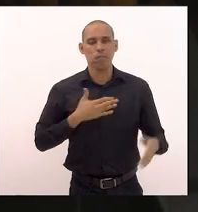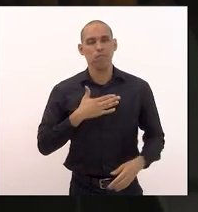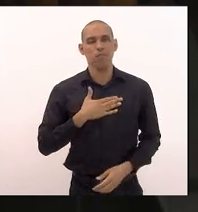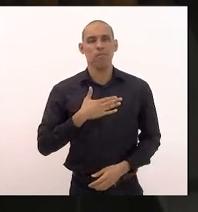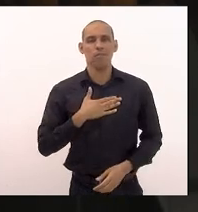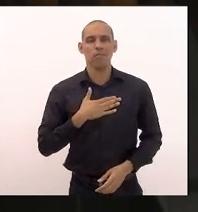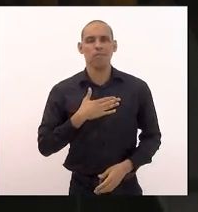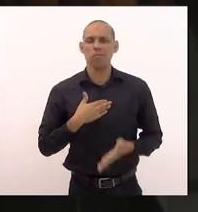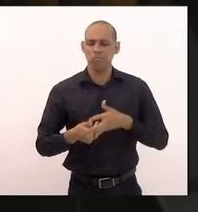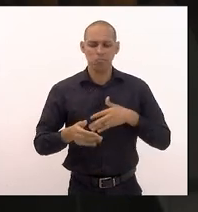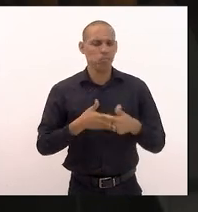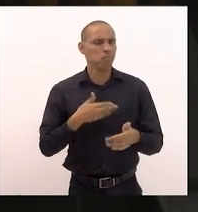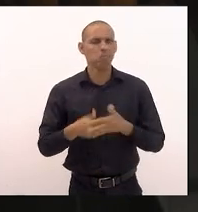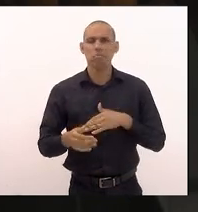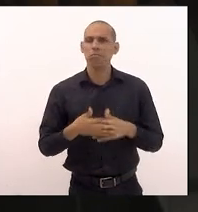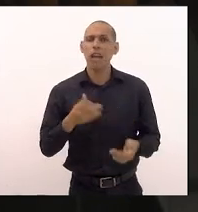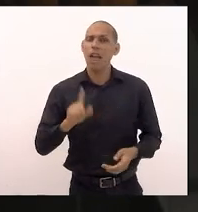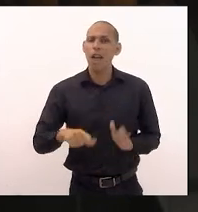é papel